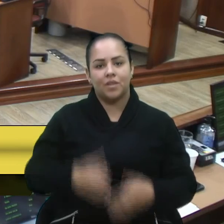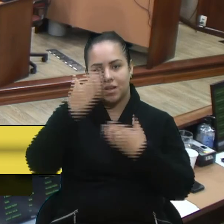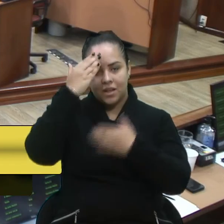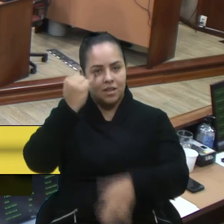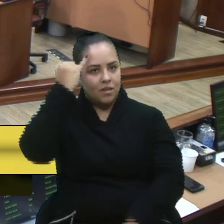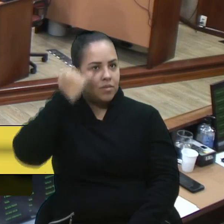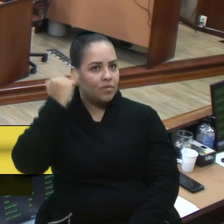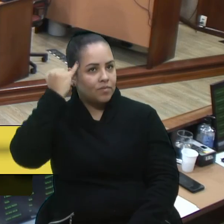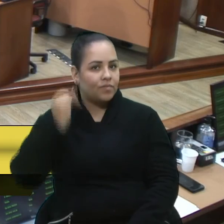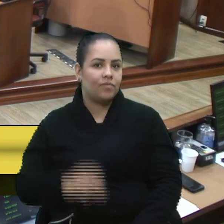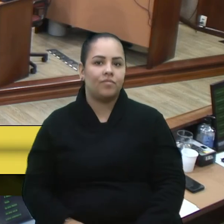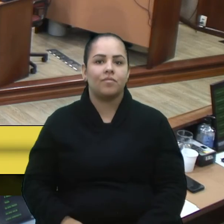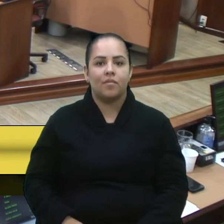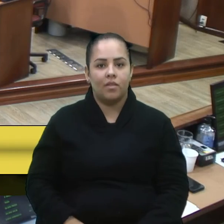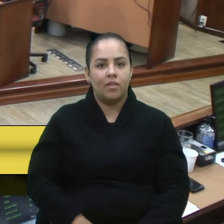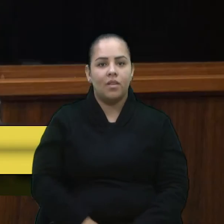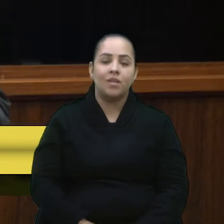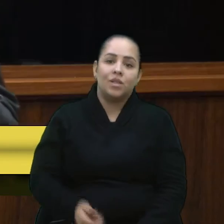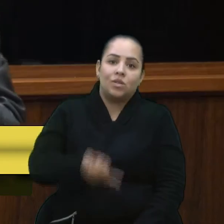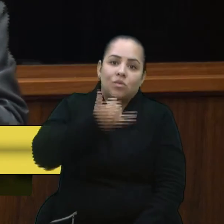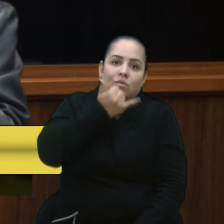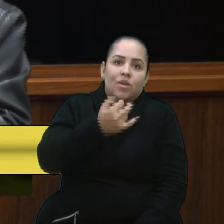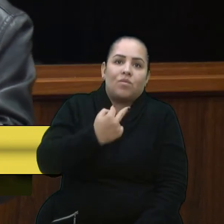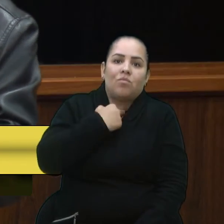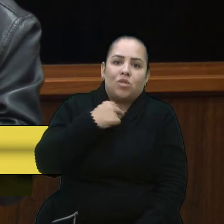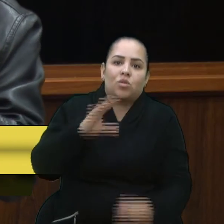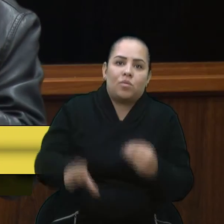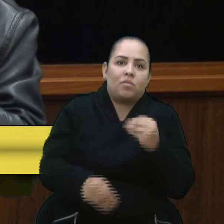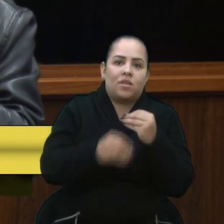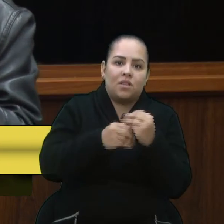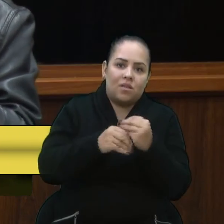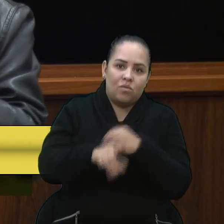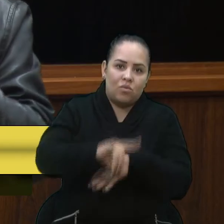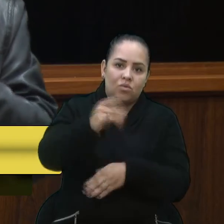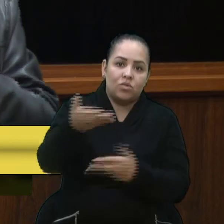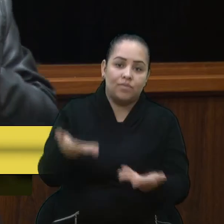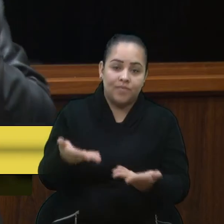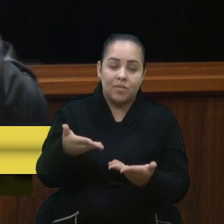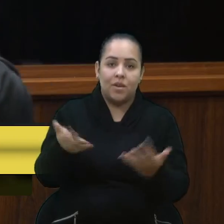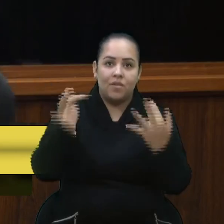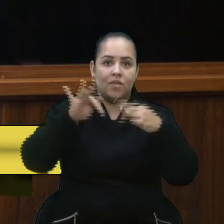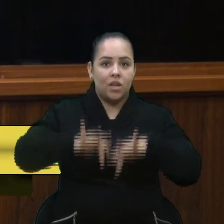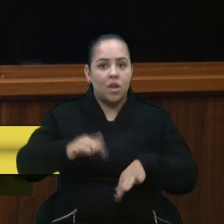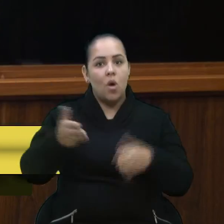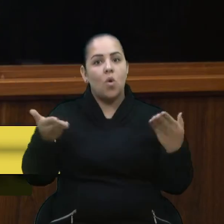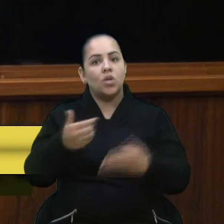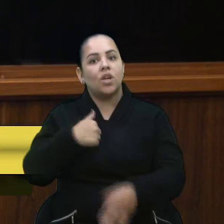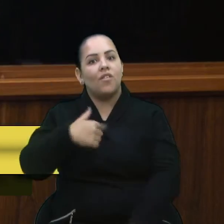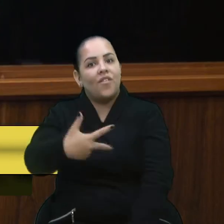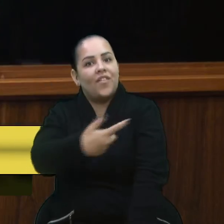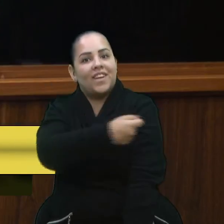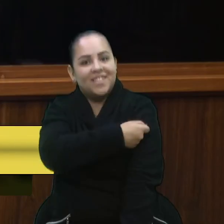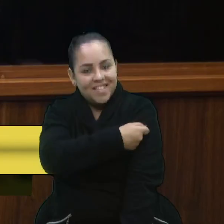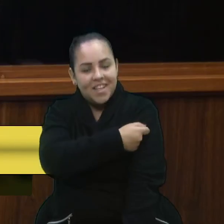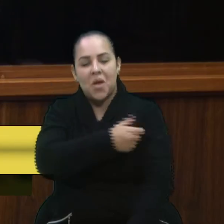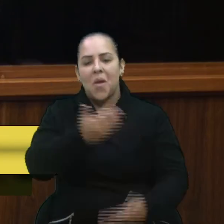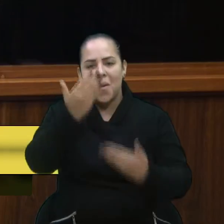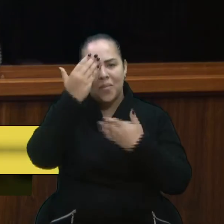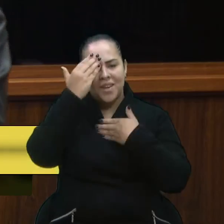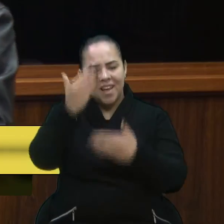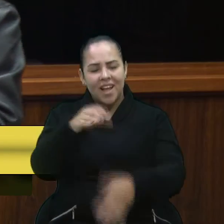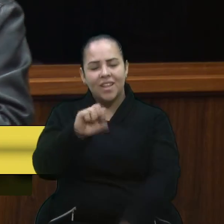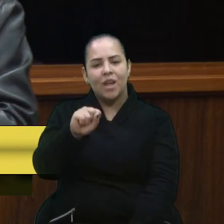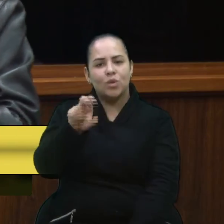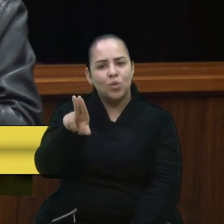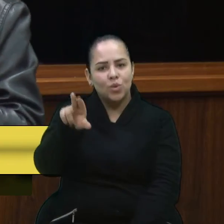Infelizmente, não pude dar o seu aparte para finalizar. Então, quer dizer que hoje vou me vacinar. Então, agradeço muito ao SUS.